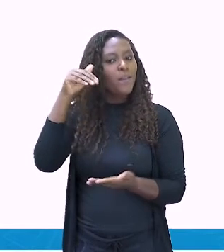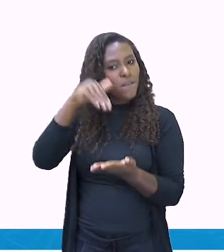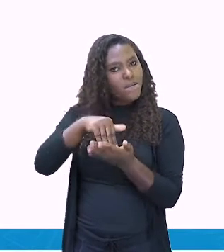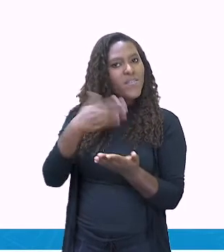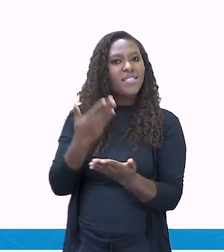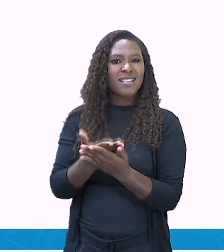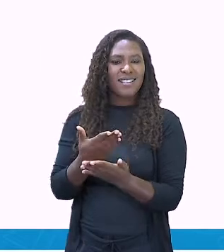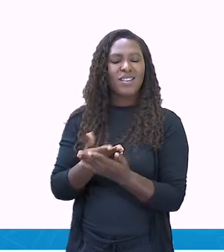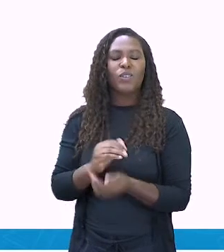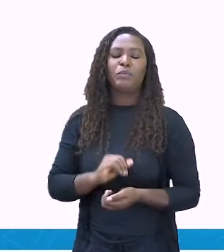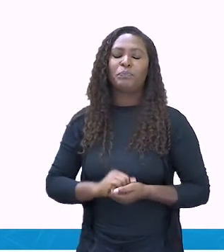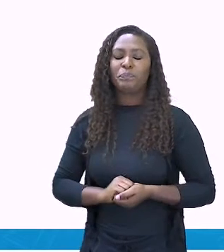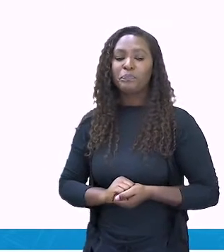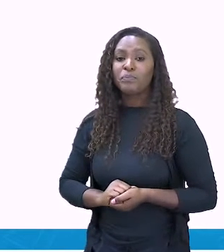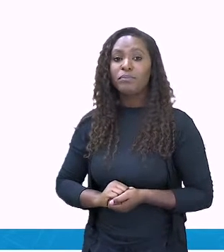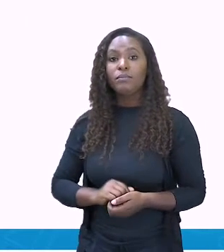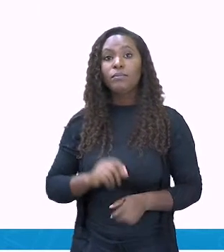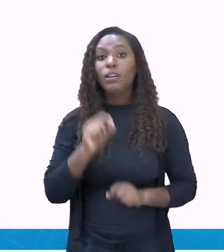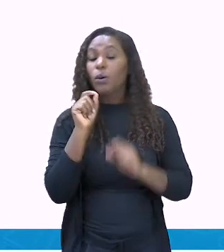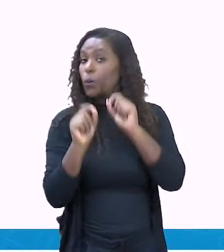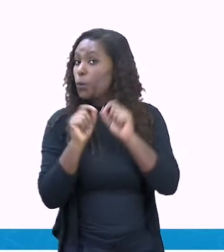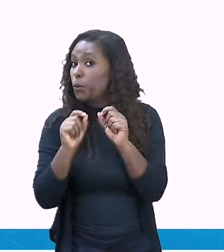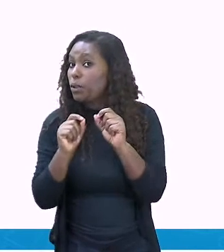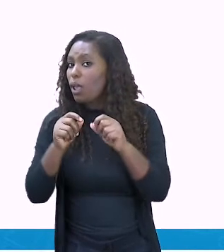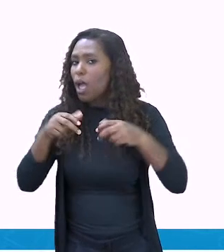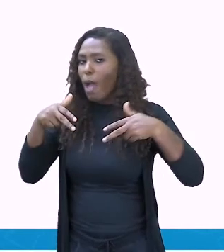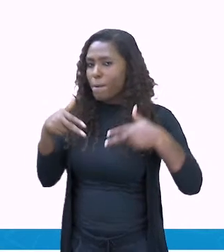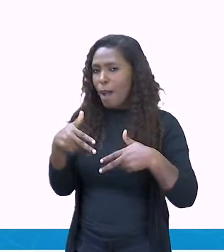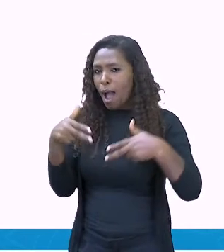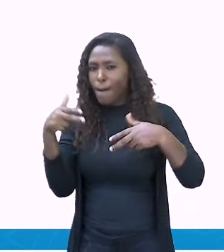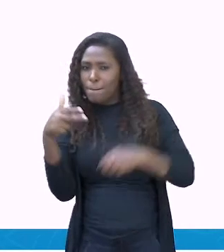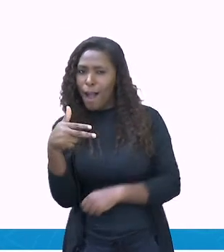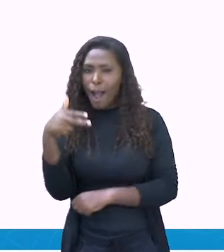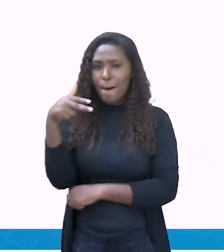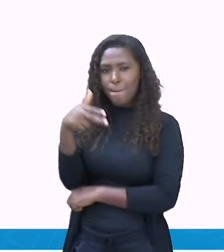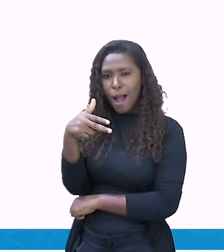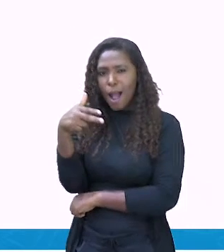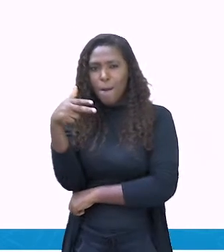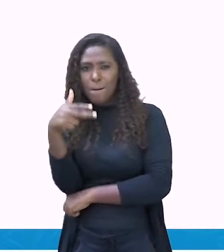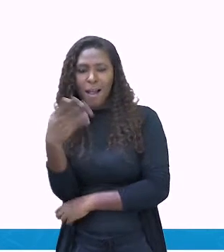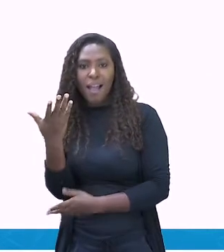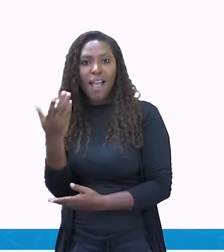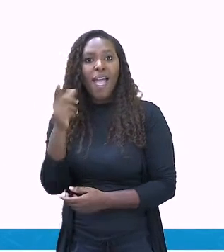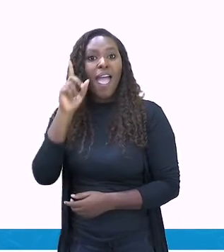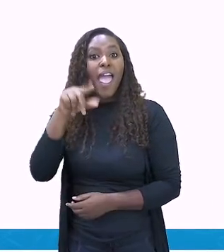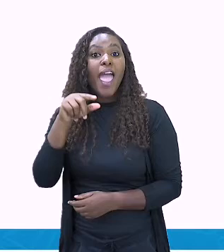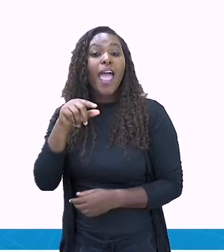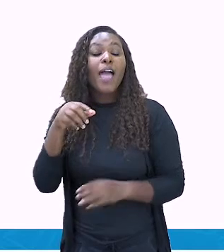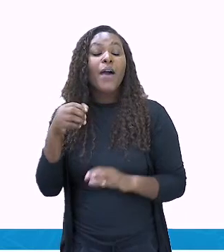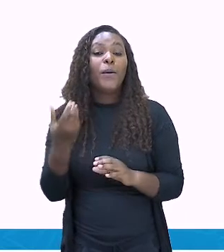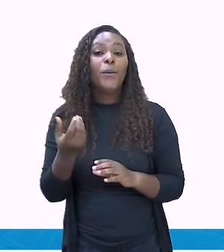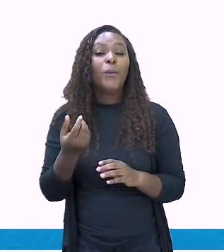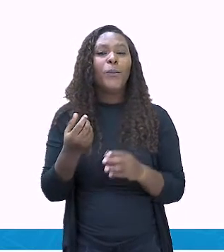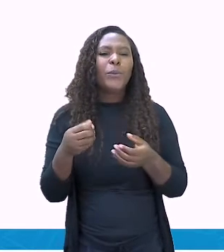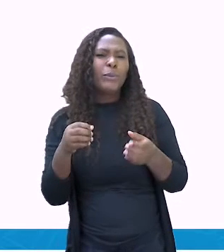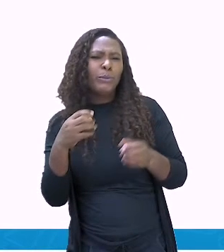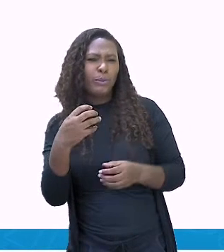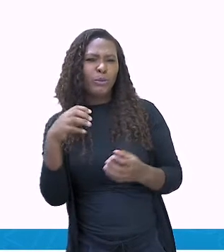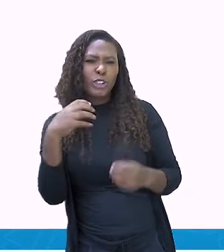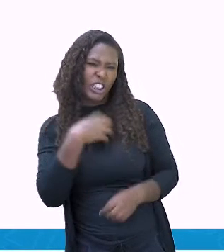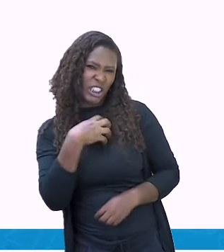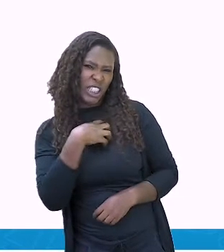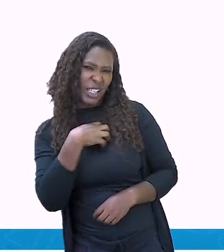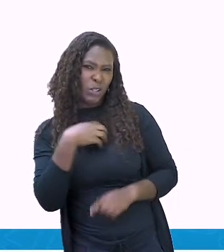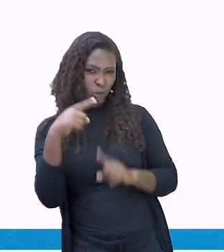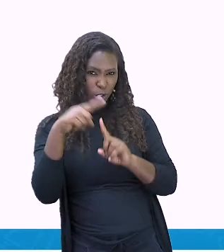O que é? É um estilo de dança que se desenvolveu, possivelmente nos Estados